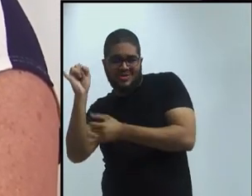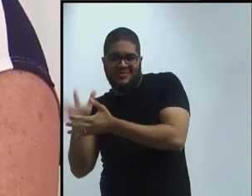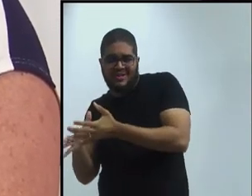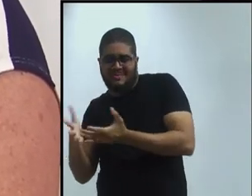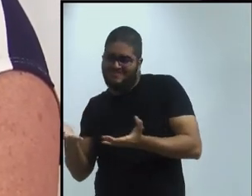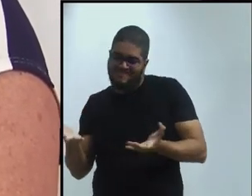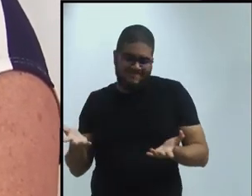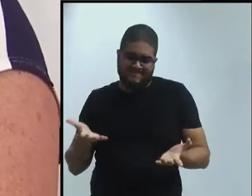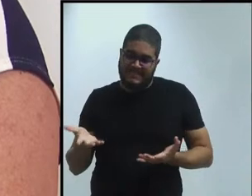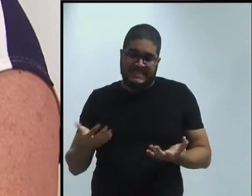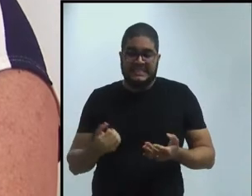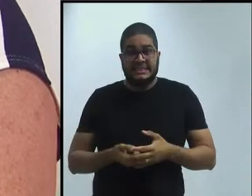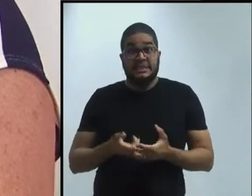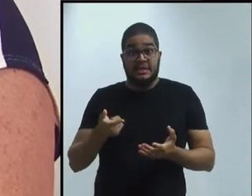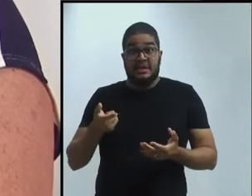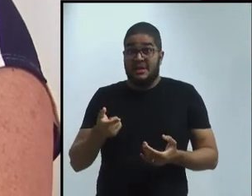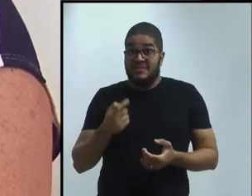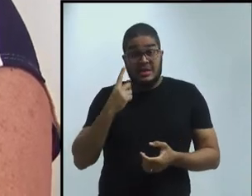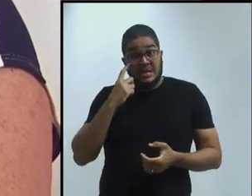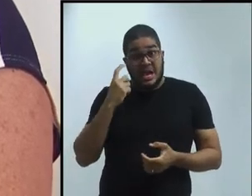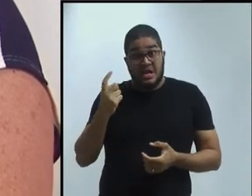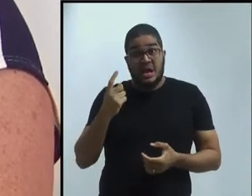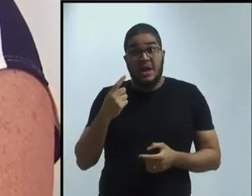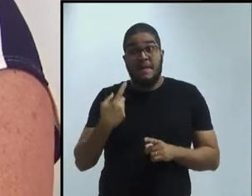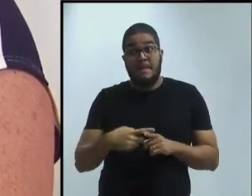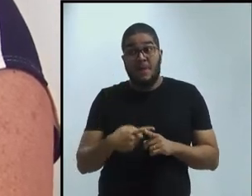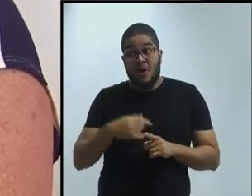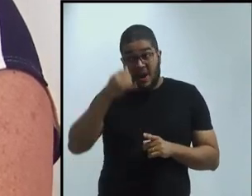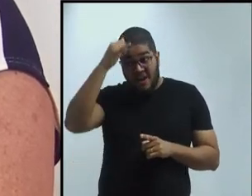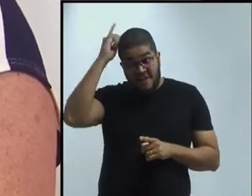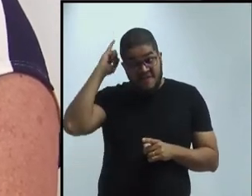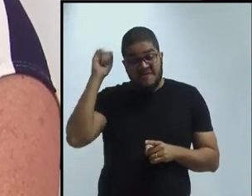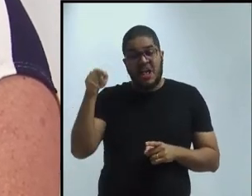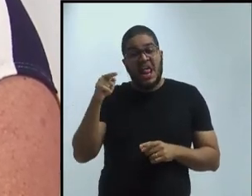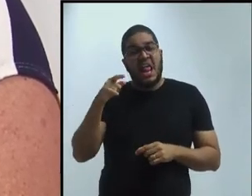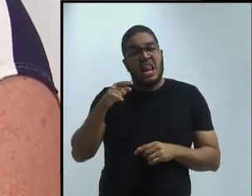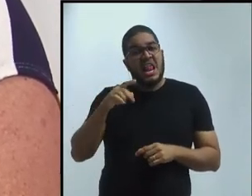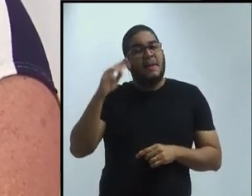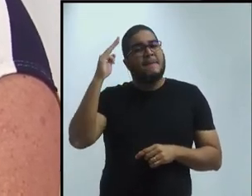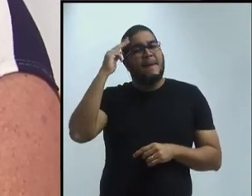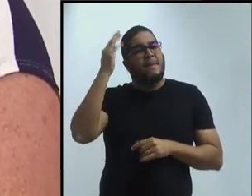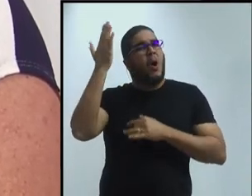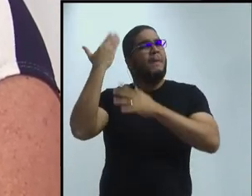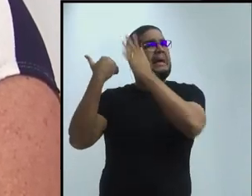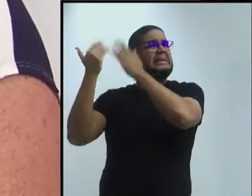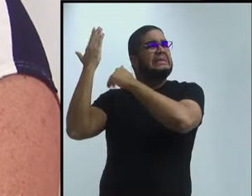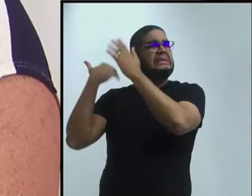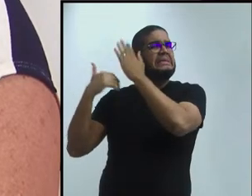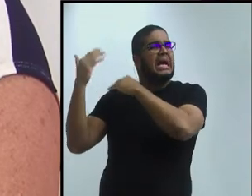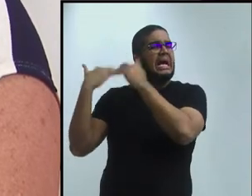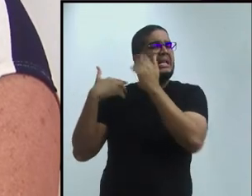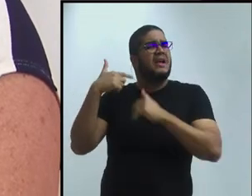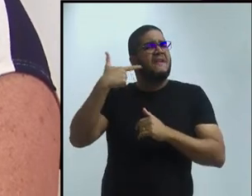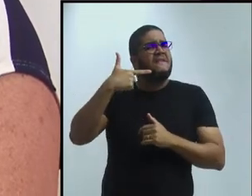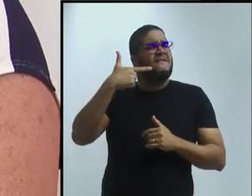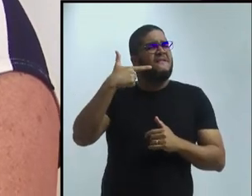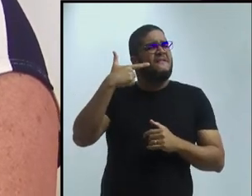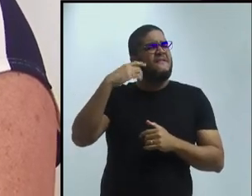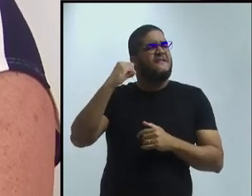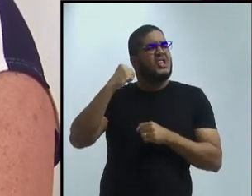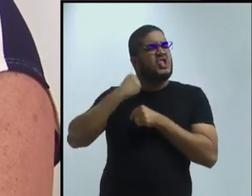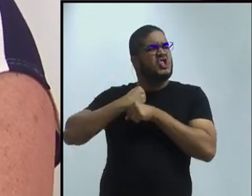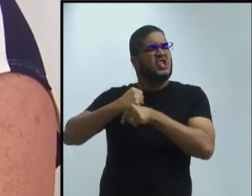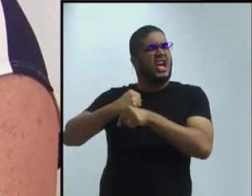recuperar os 20 anos de CEPA. Eu me lembro muito, quando nós ainda éramos o antigo CML,